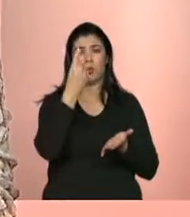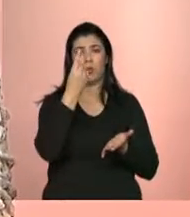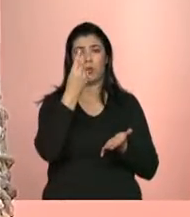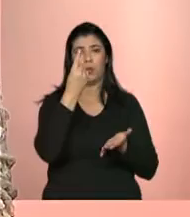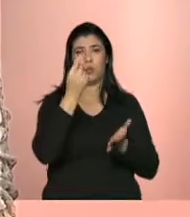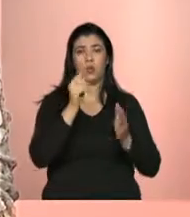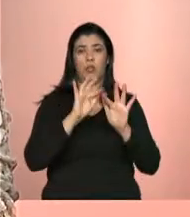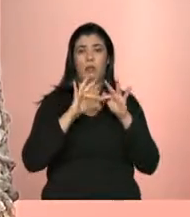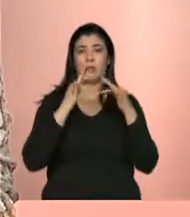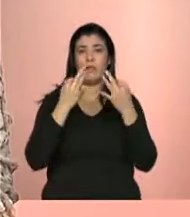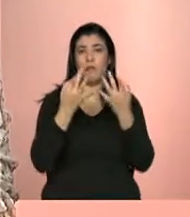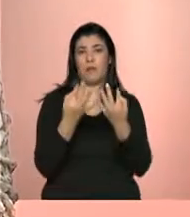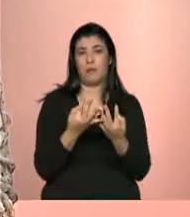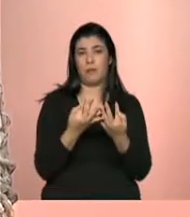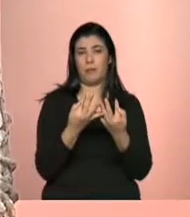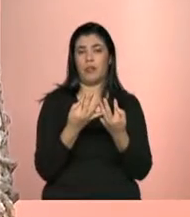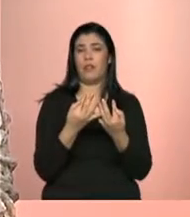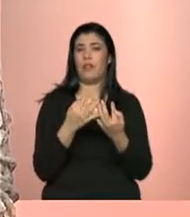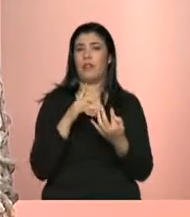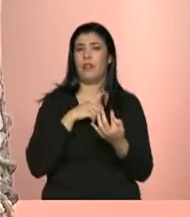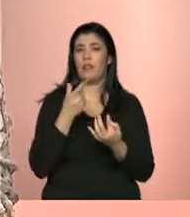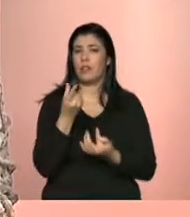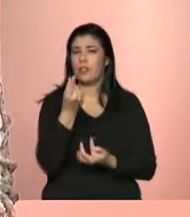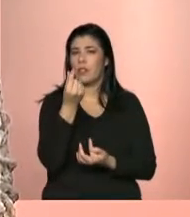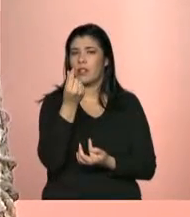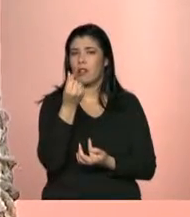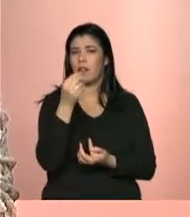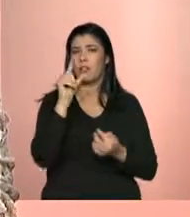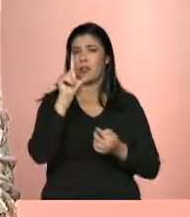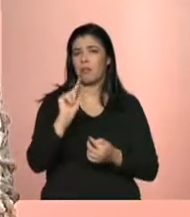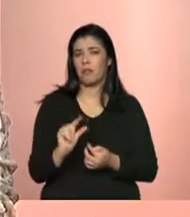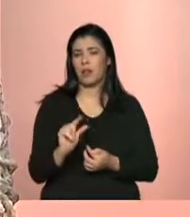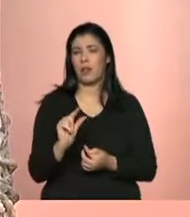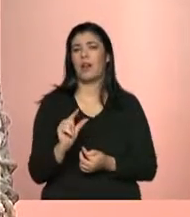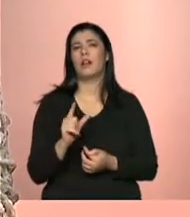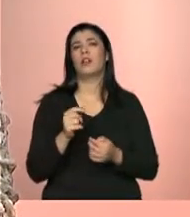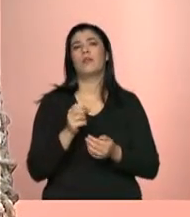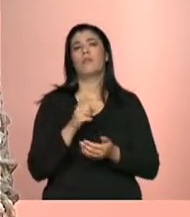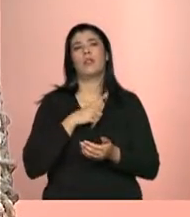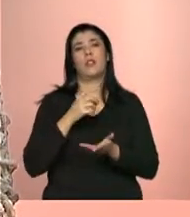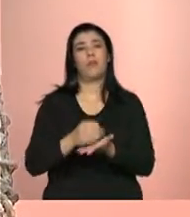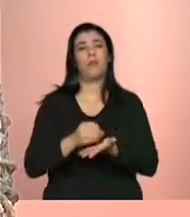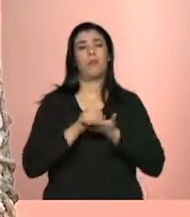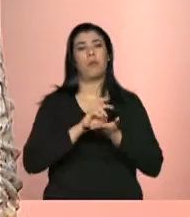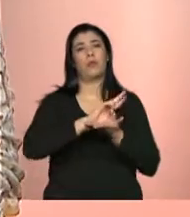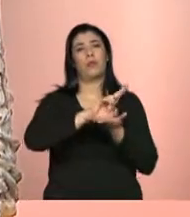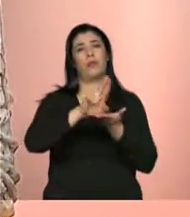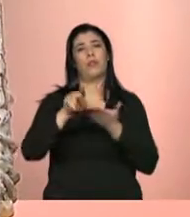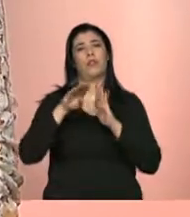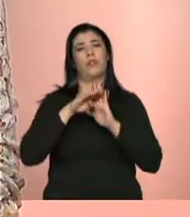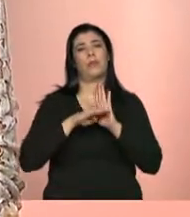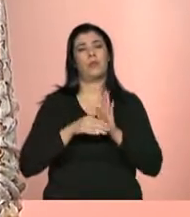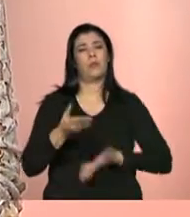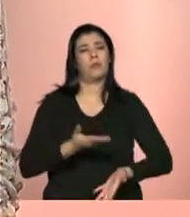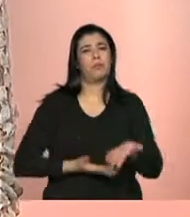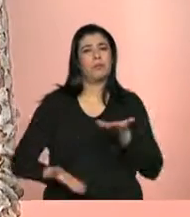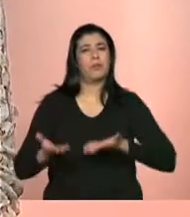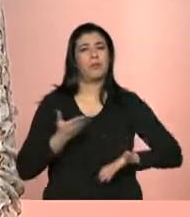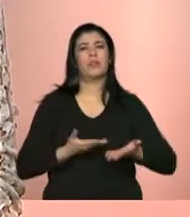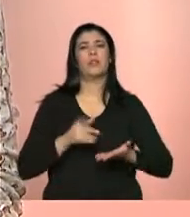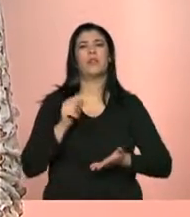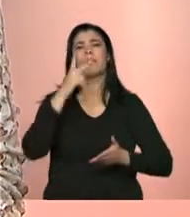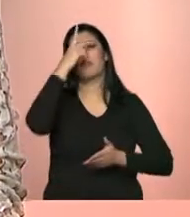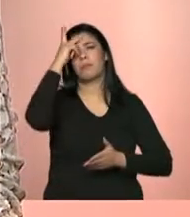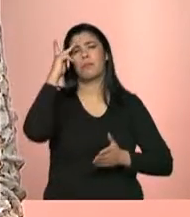de baixa renda para esses diversos serviços, né? Diferentes programas sociais oferecidos. Quem que começou, assim, vocês